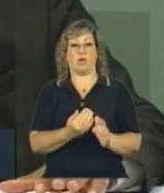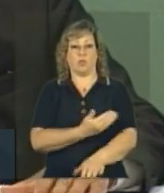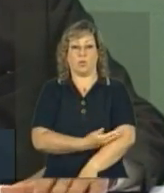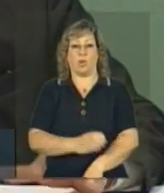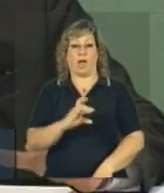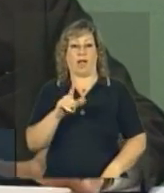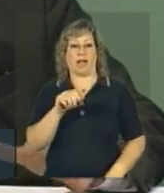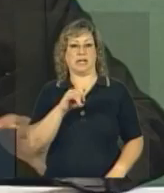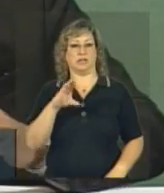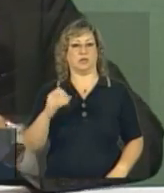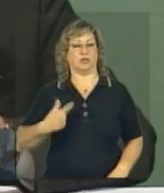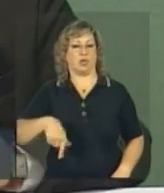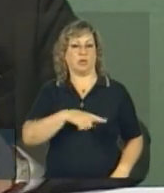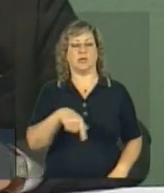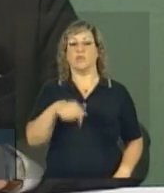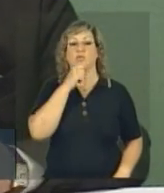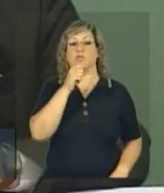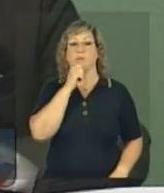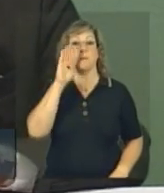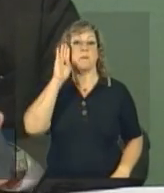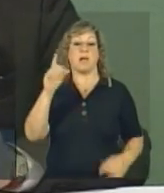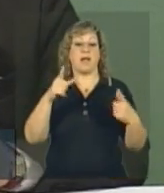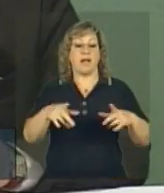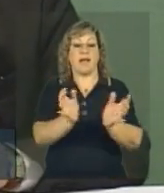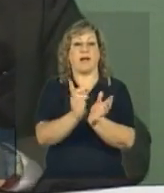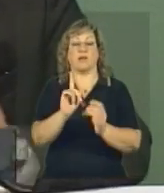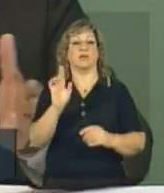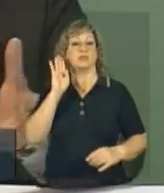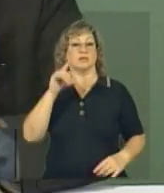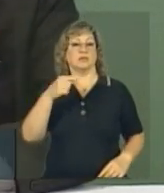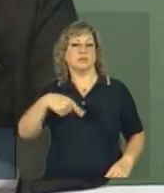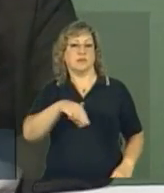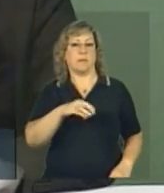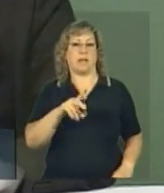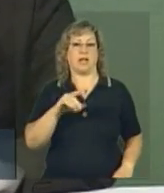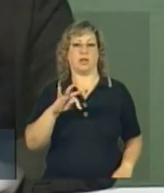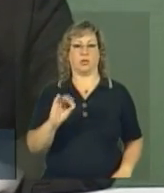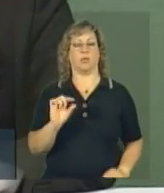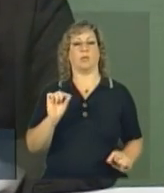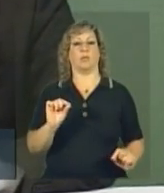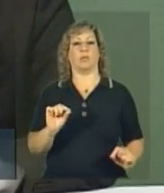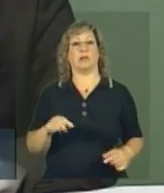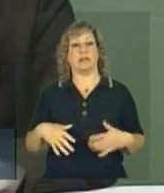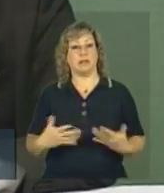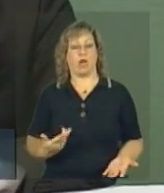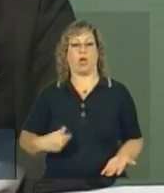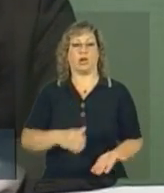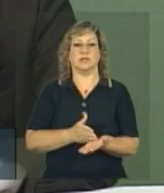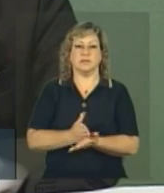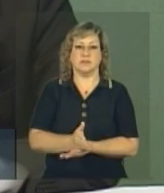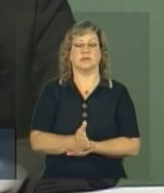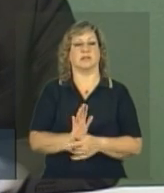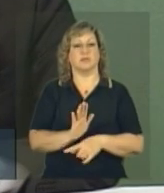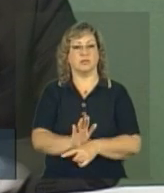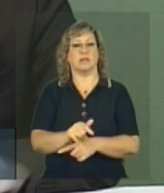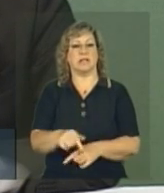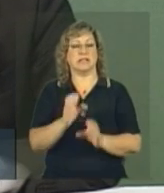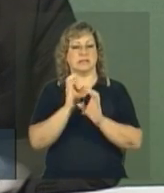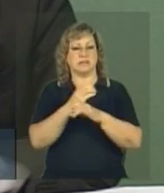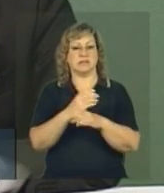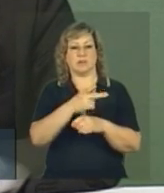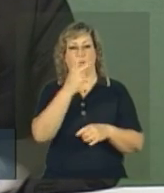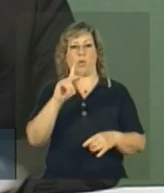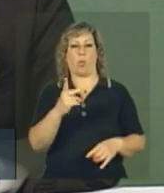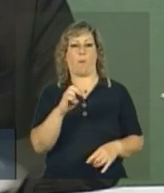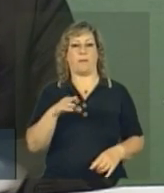não. Ali não tem prioridade de área, tem prioridade só de mérito. Portanto, seguimos apoiando também as Ciências Humanas e